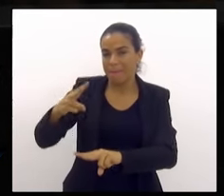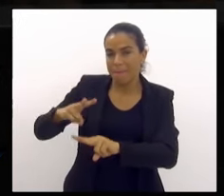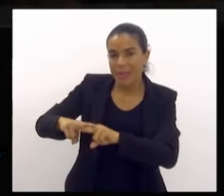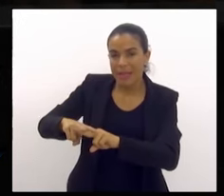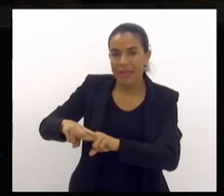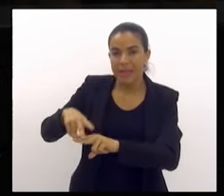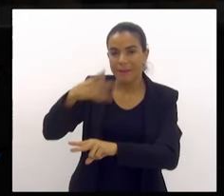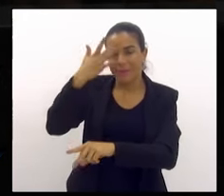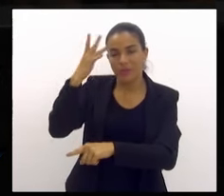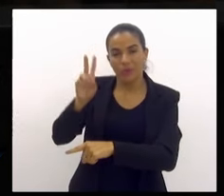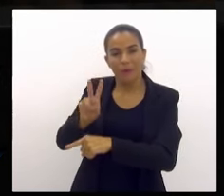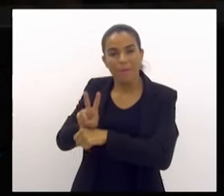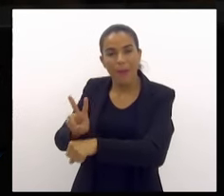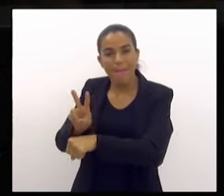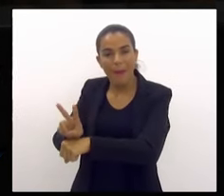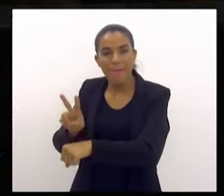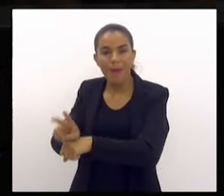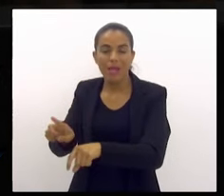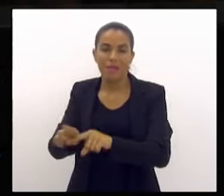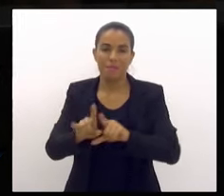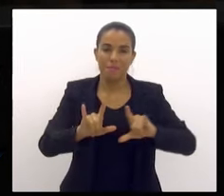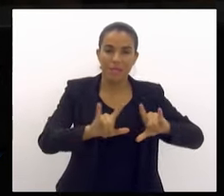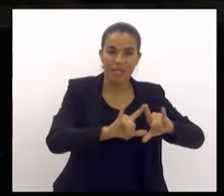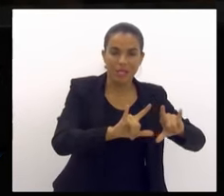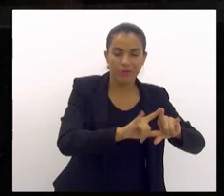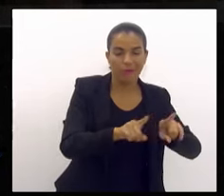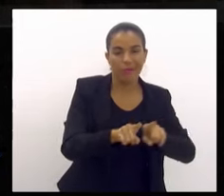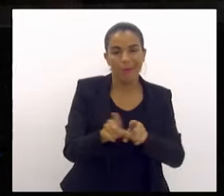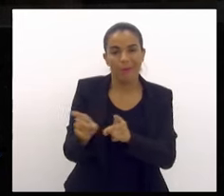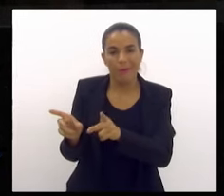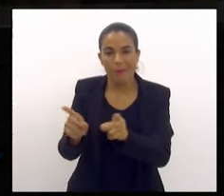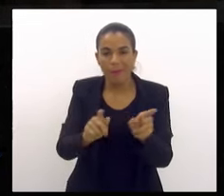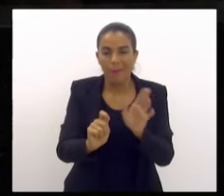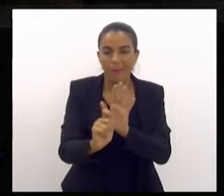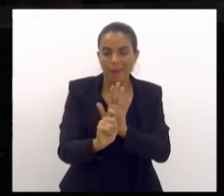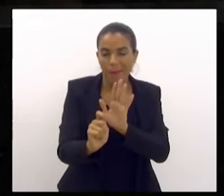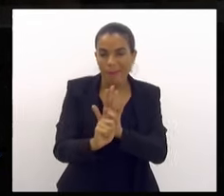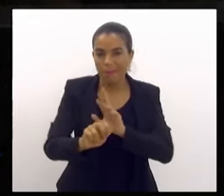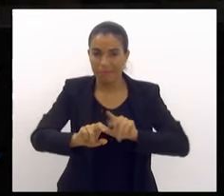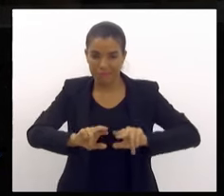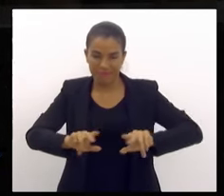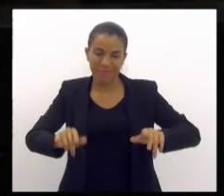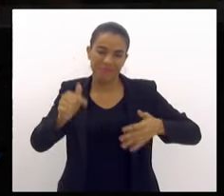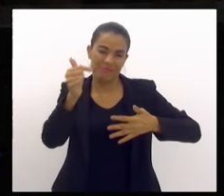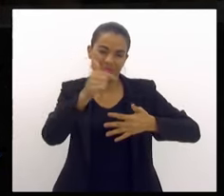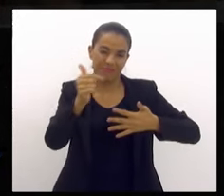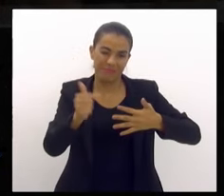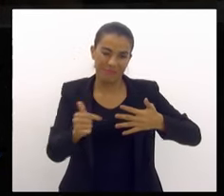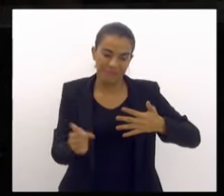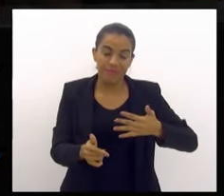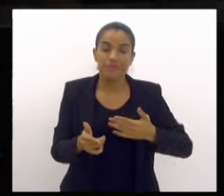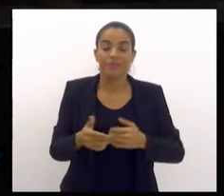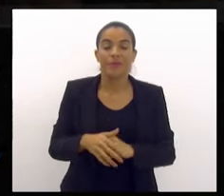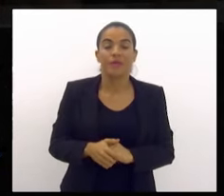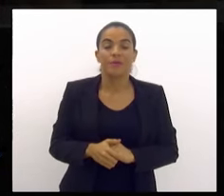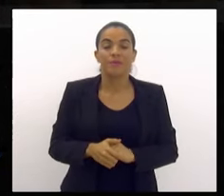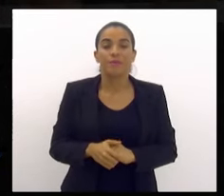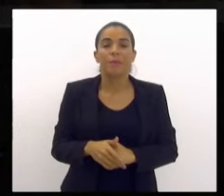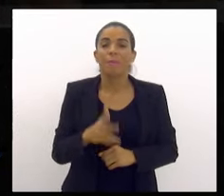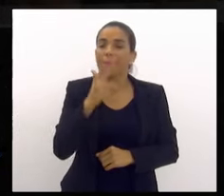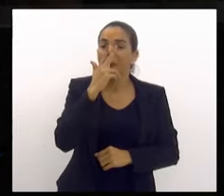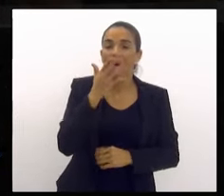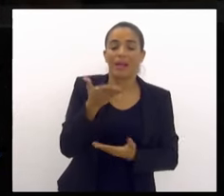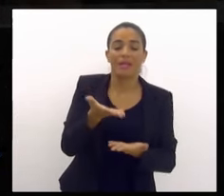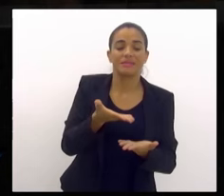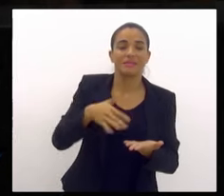os tesoureiros das milícias, dos narcotraficantes, etc. Como isso fosse uma